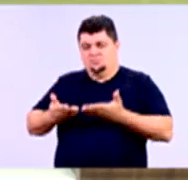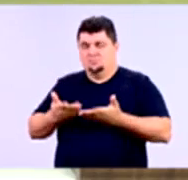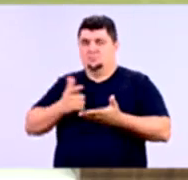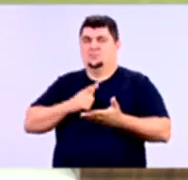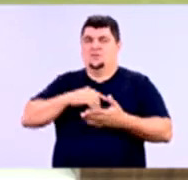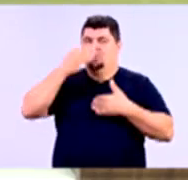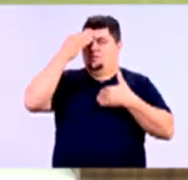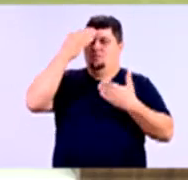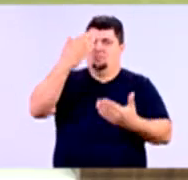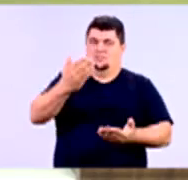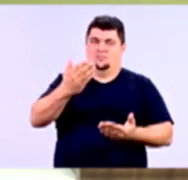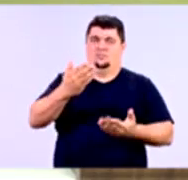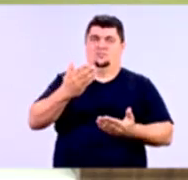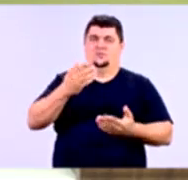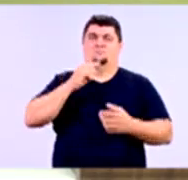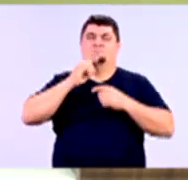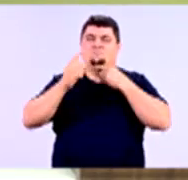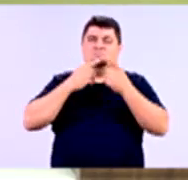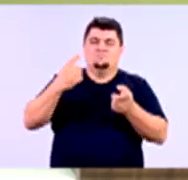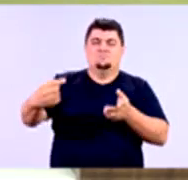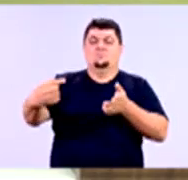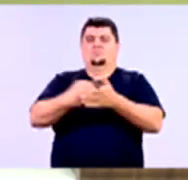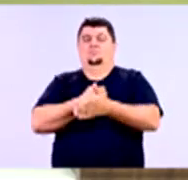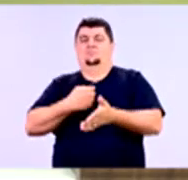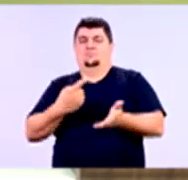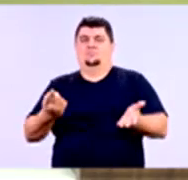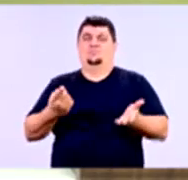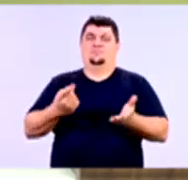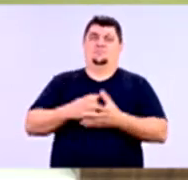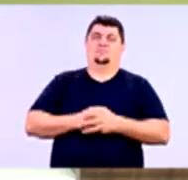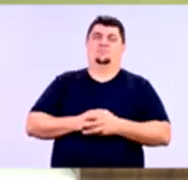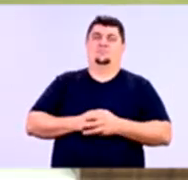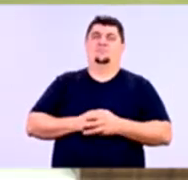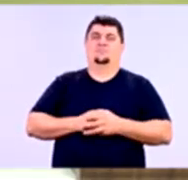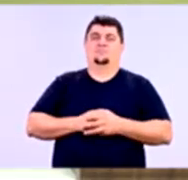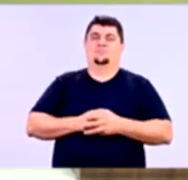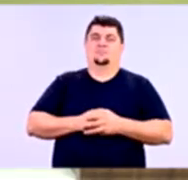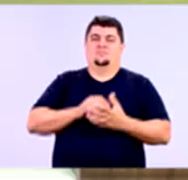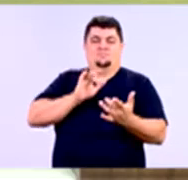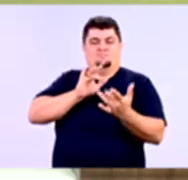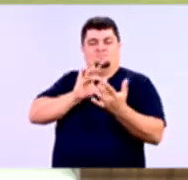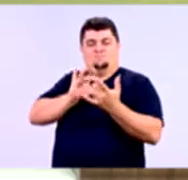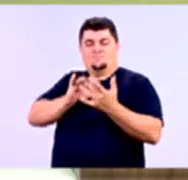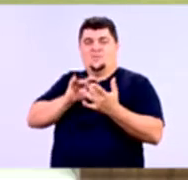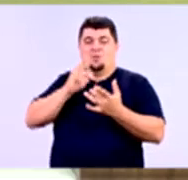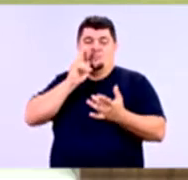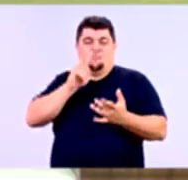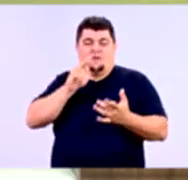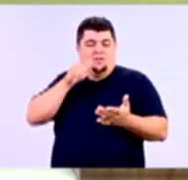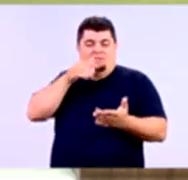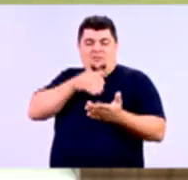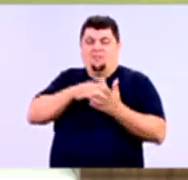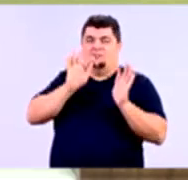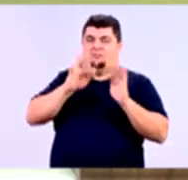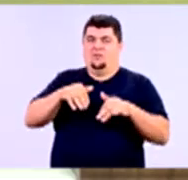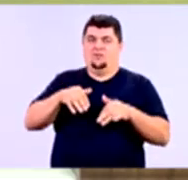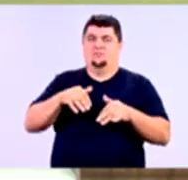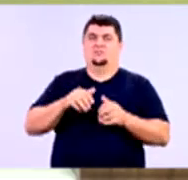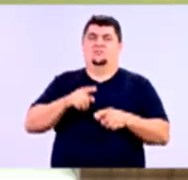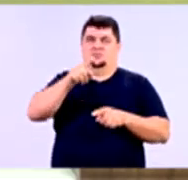Muito obrigado pelas dúvidas que vocês nos encaminharam, por assistir esse curso até o fim. Vocês são